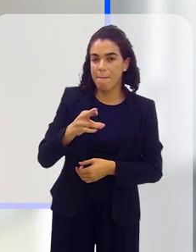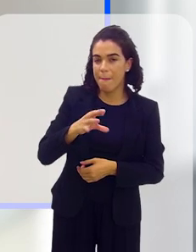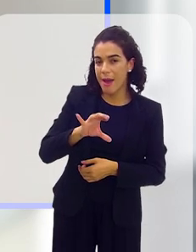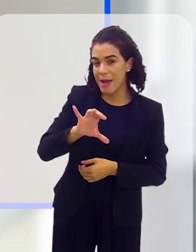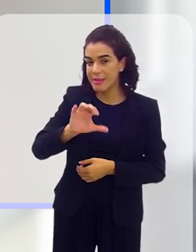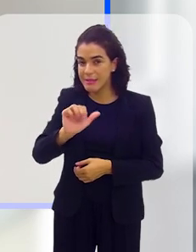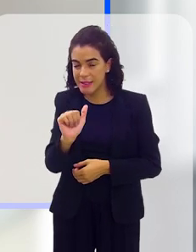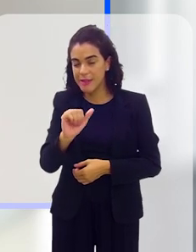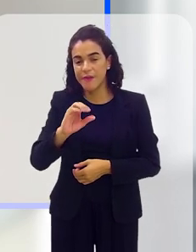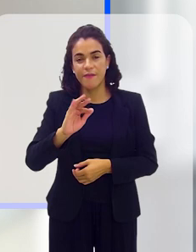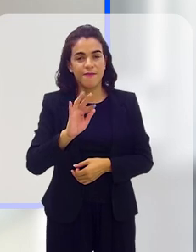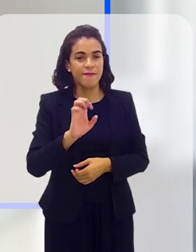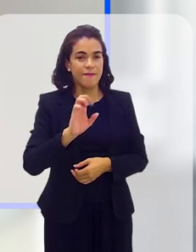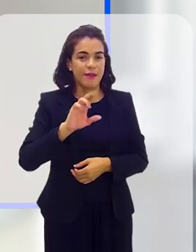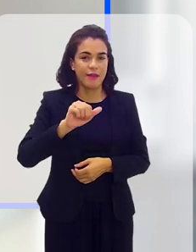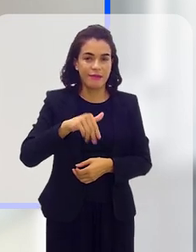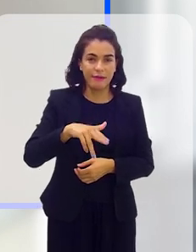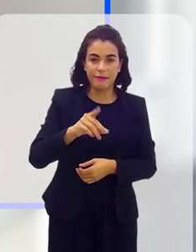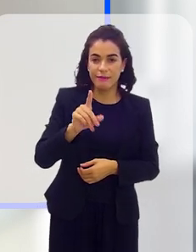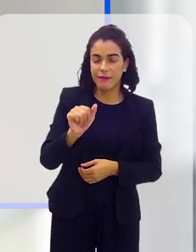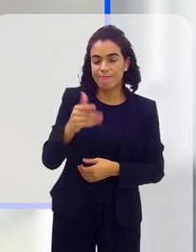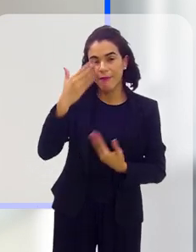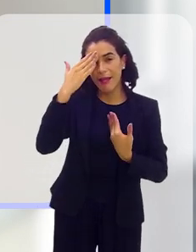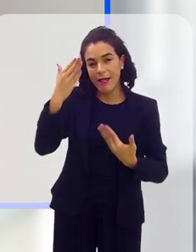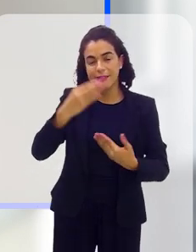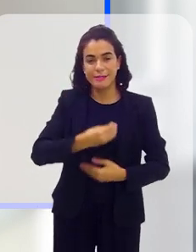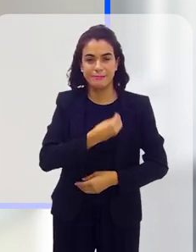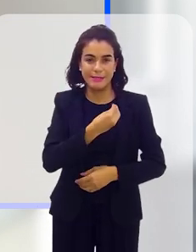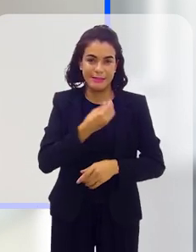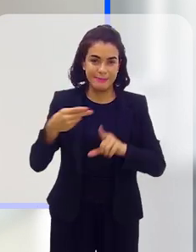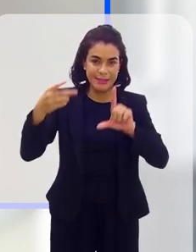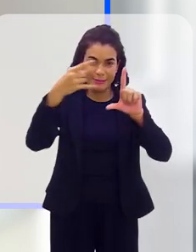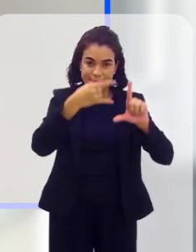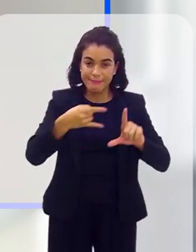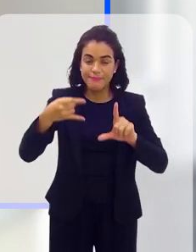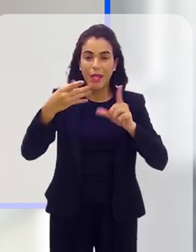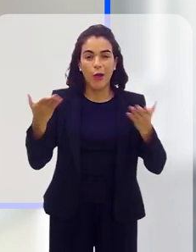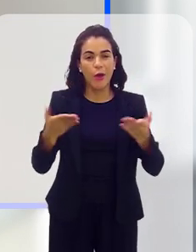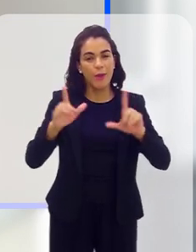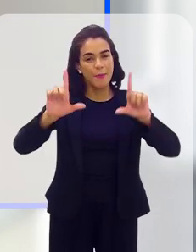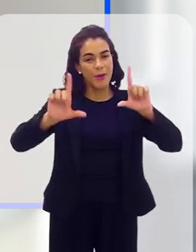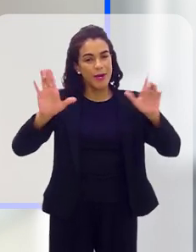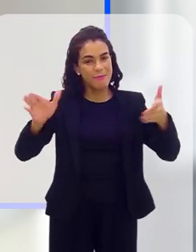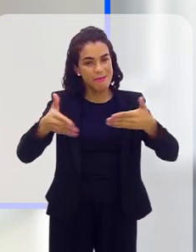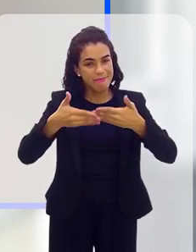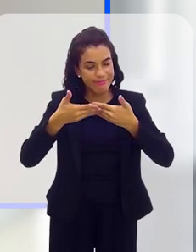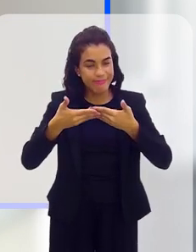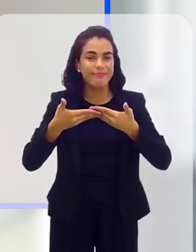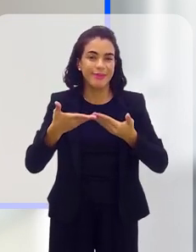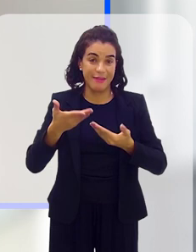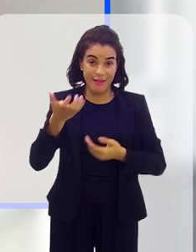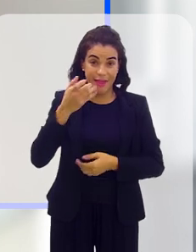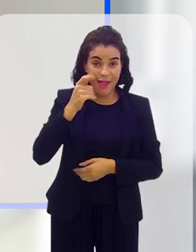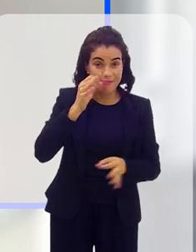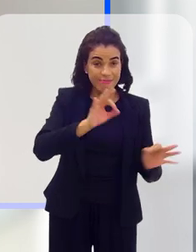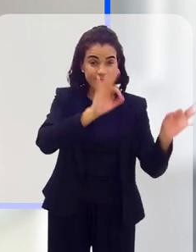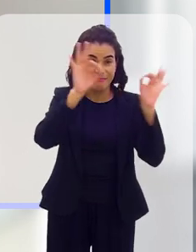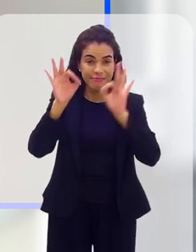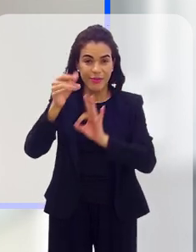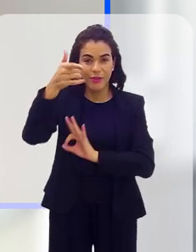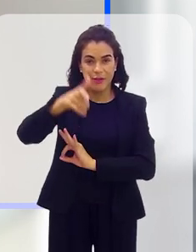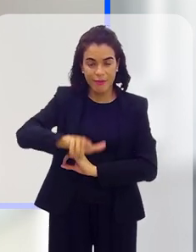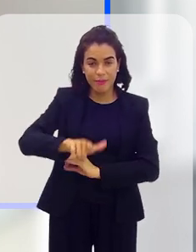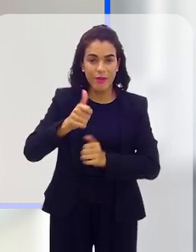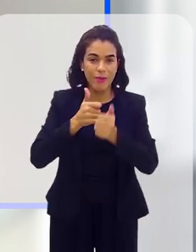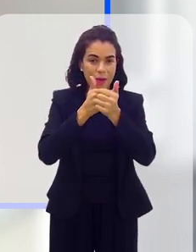Perfeito. Márcia e Fernanda, quero agradecer aqui a participação de vocês, nosso programa está chegando ao fim e se você quiser rever